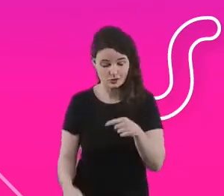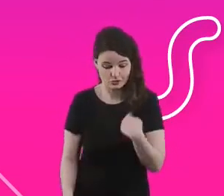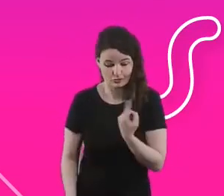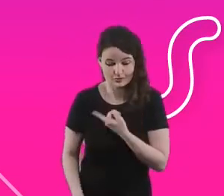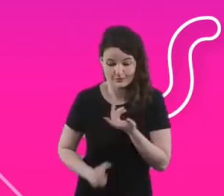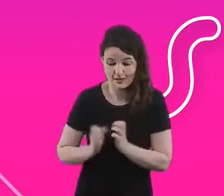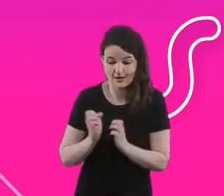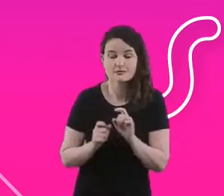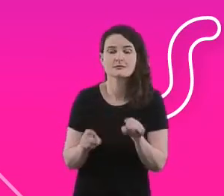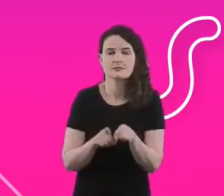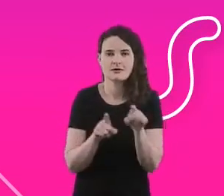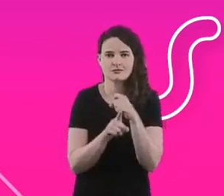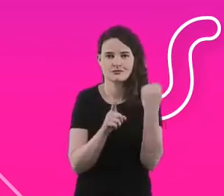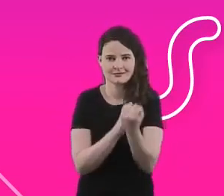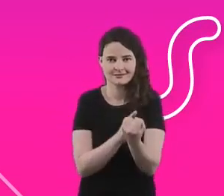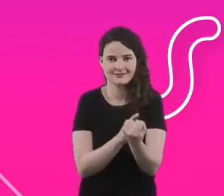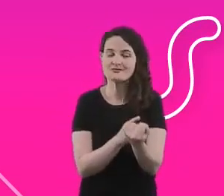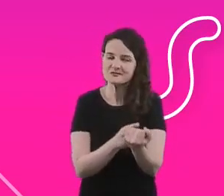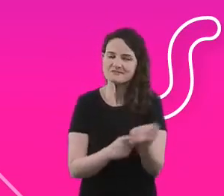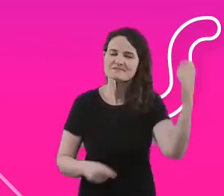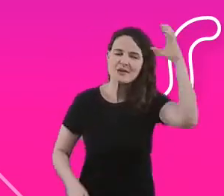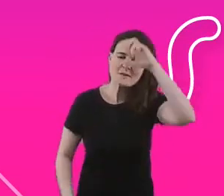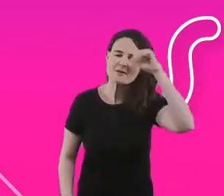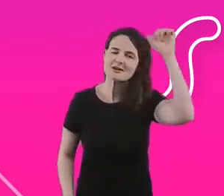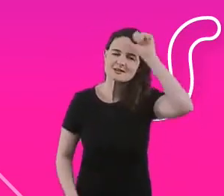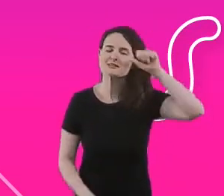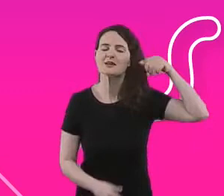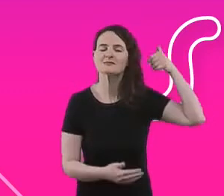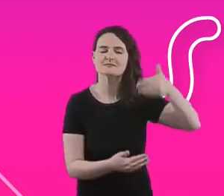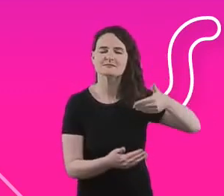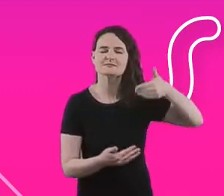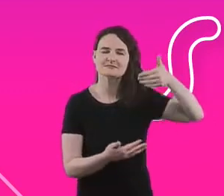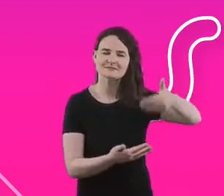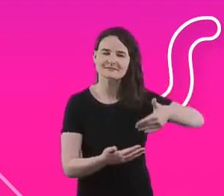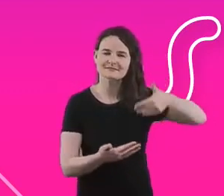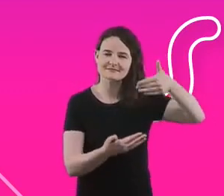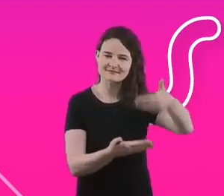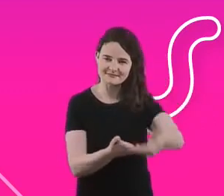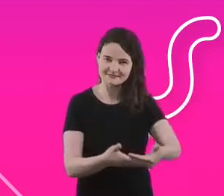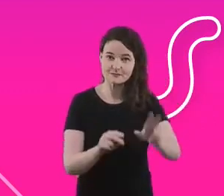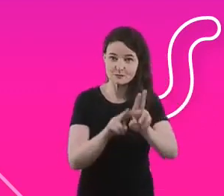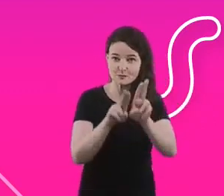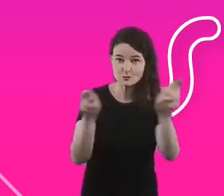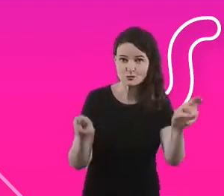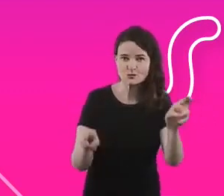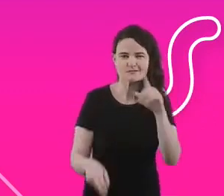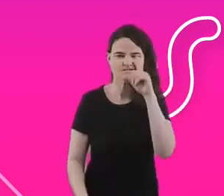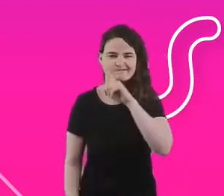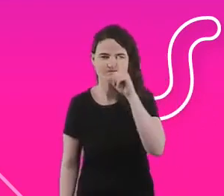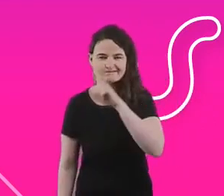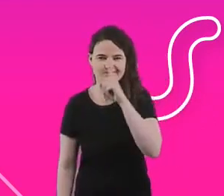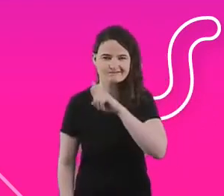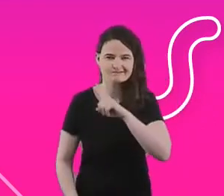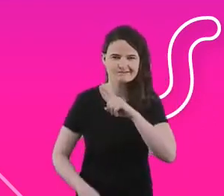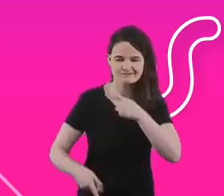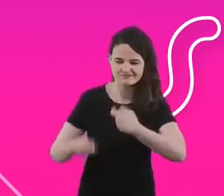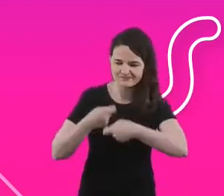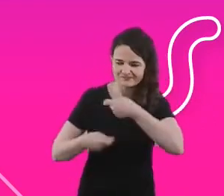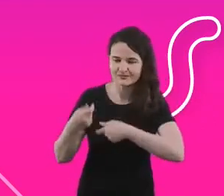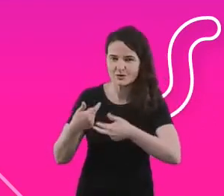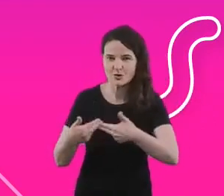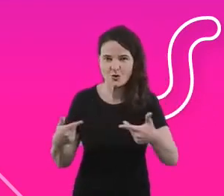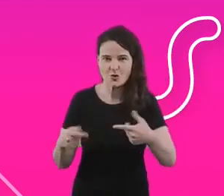mas acho que de todos os aprendizados que a gente teve ao longo dos anos, além da deficiência operacional, além de tudo que a gente aprendeu dentro das nossas